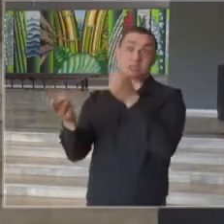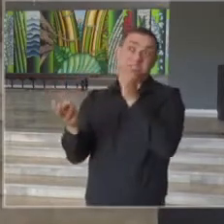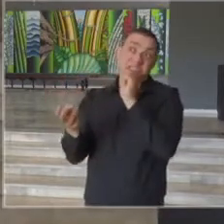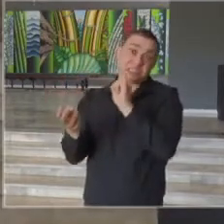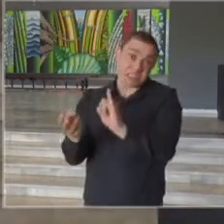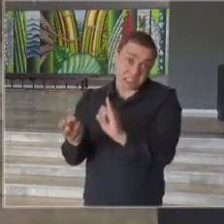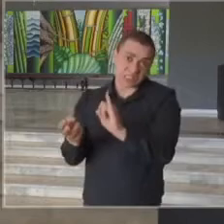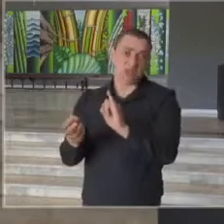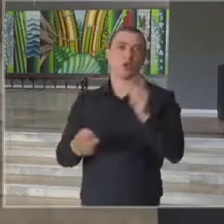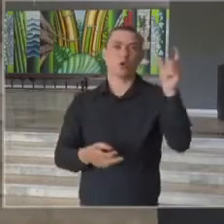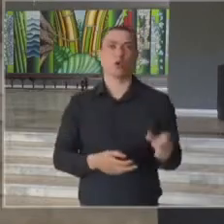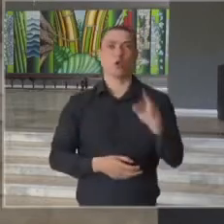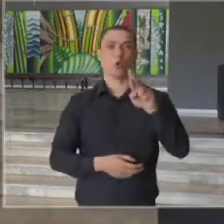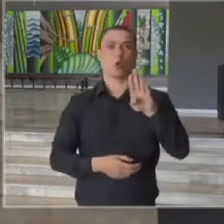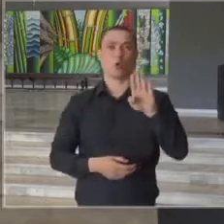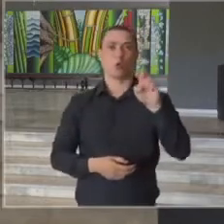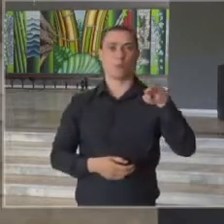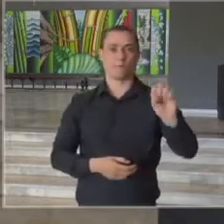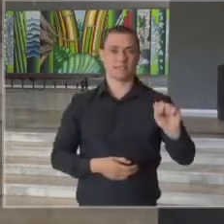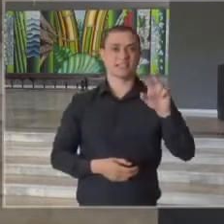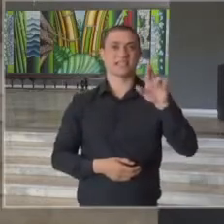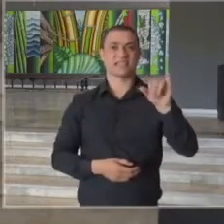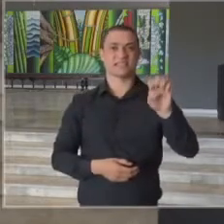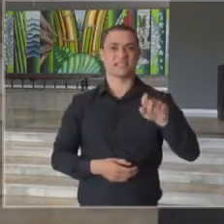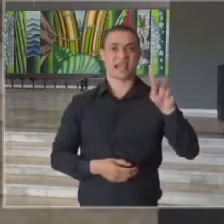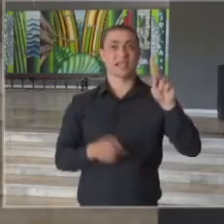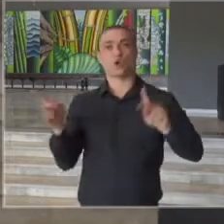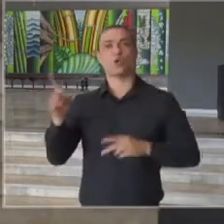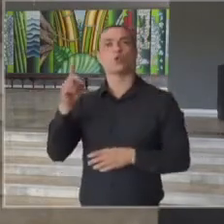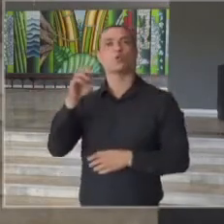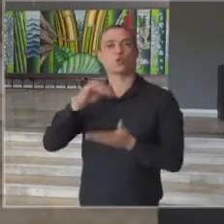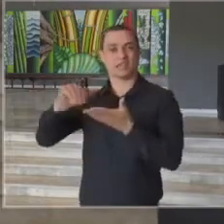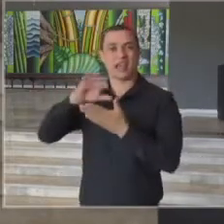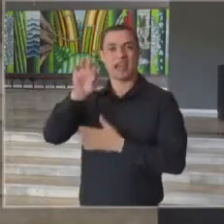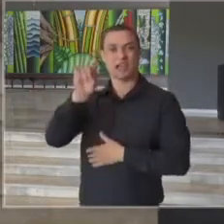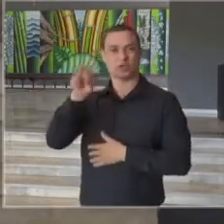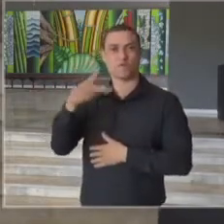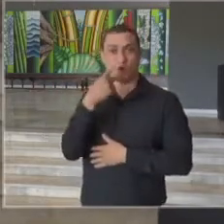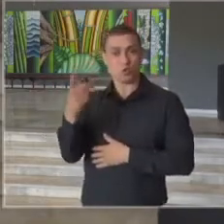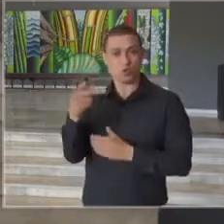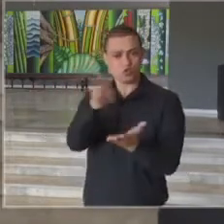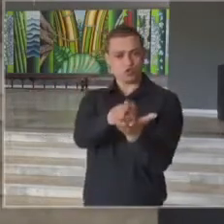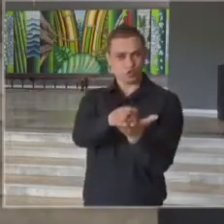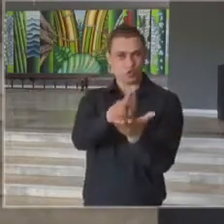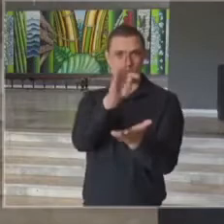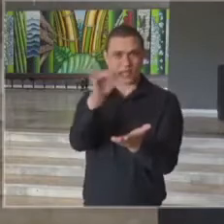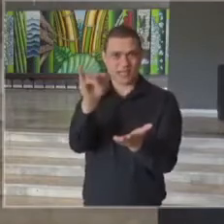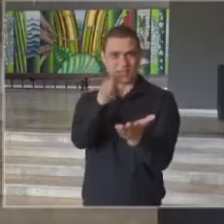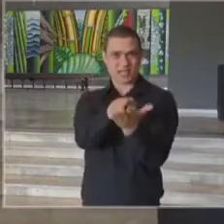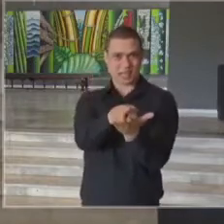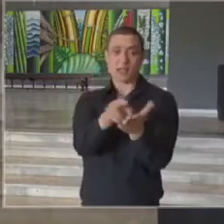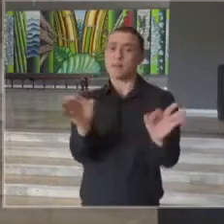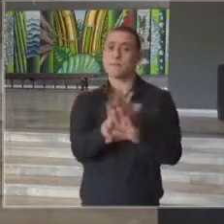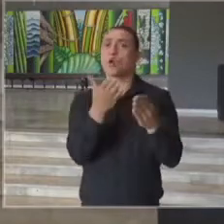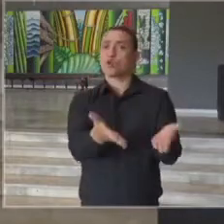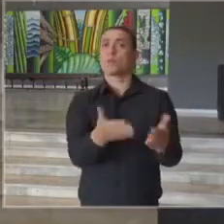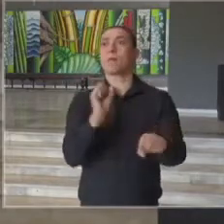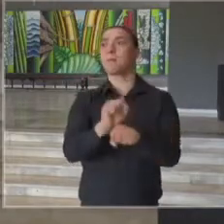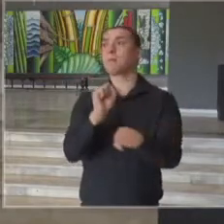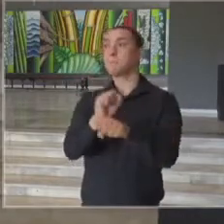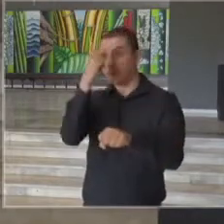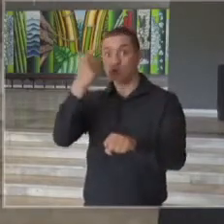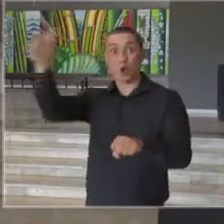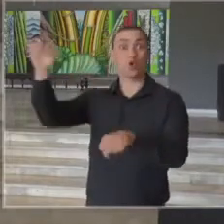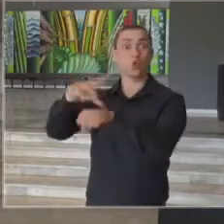nosso Rubens e Zé, que o secretário Edson tem falado muito do leito potencial, os leitos já estão disponíveis, mas eles não podem ficar parados se tem